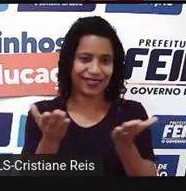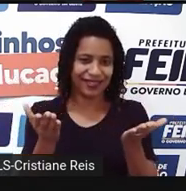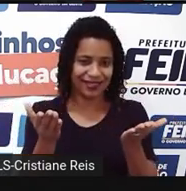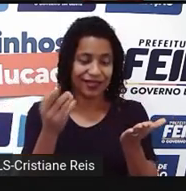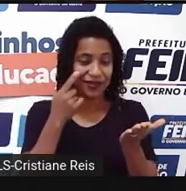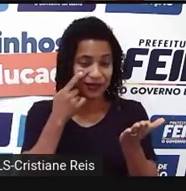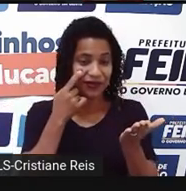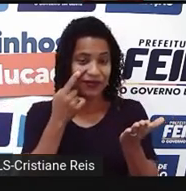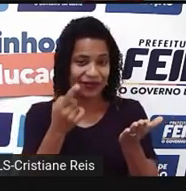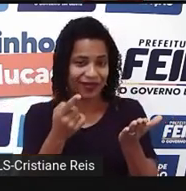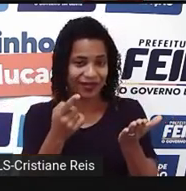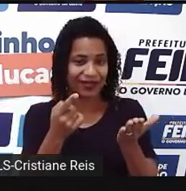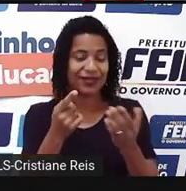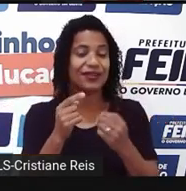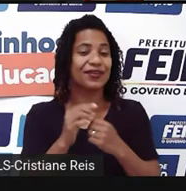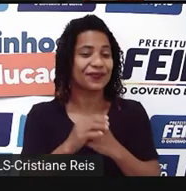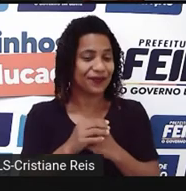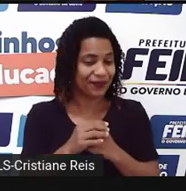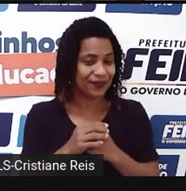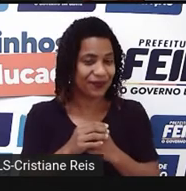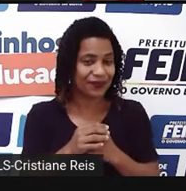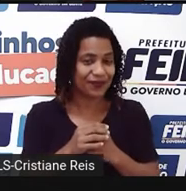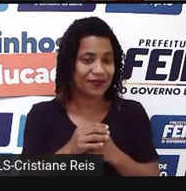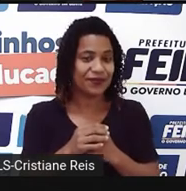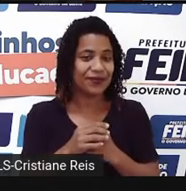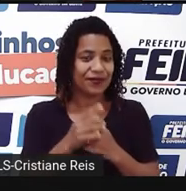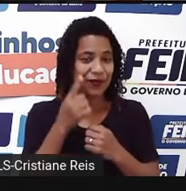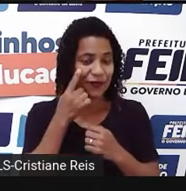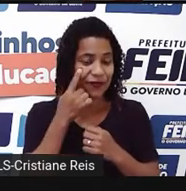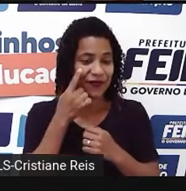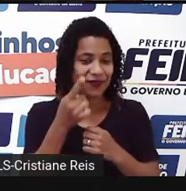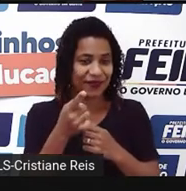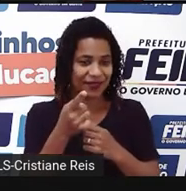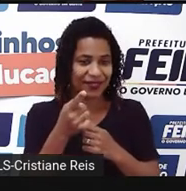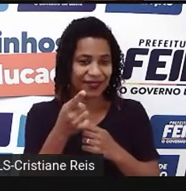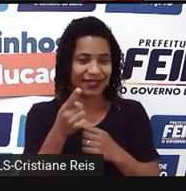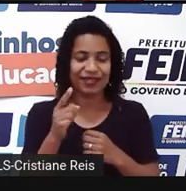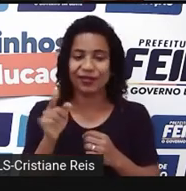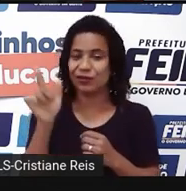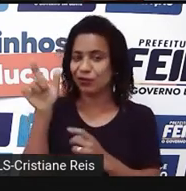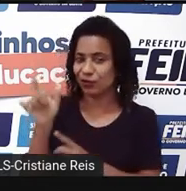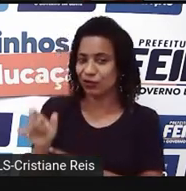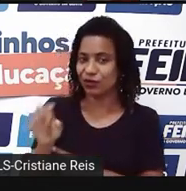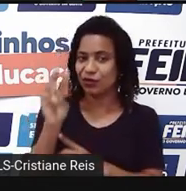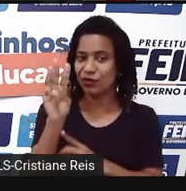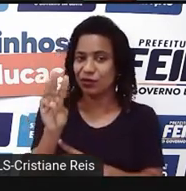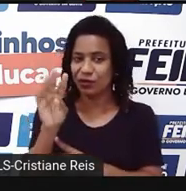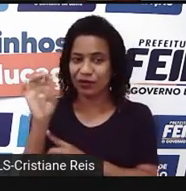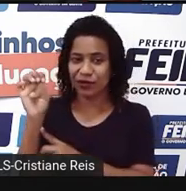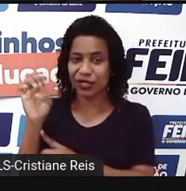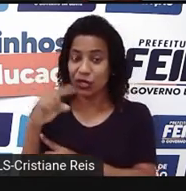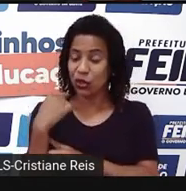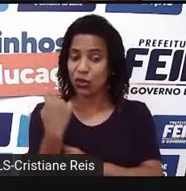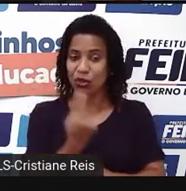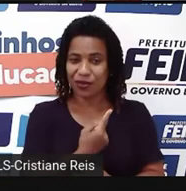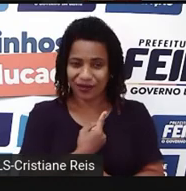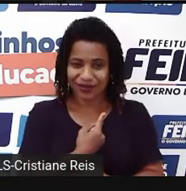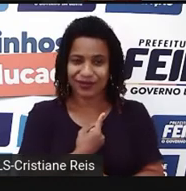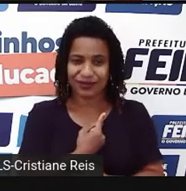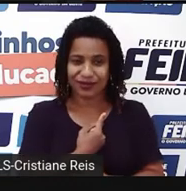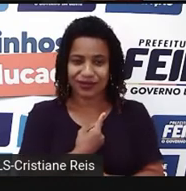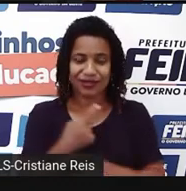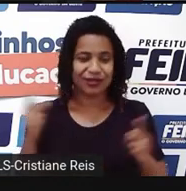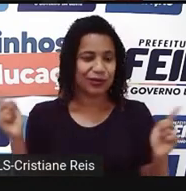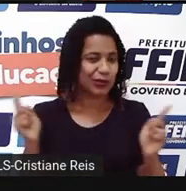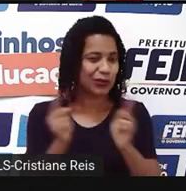Observe que aqui nós temos, nós temos o sujeito, que é o pronome nós, com a